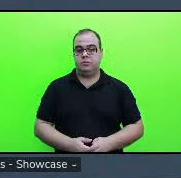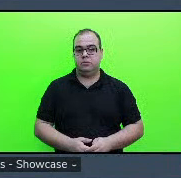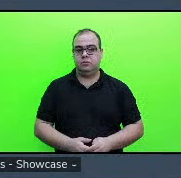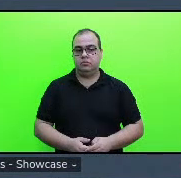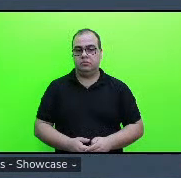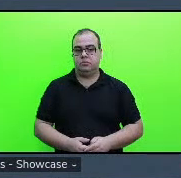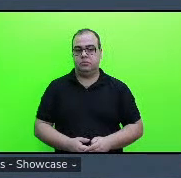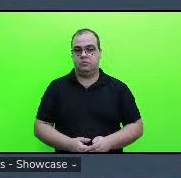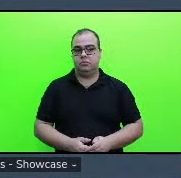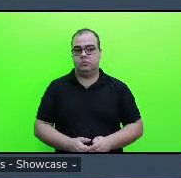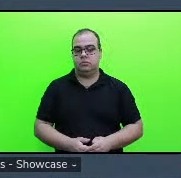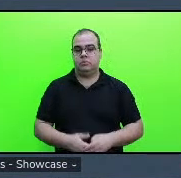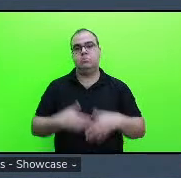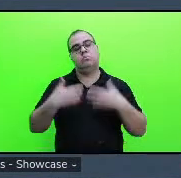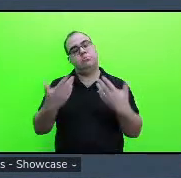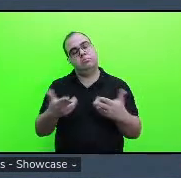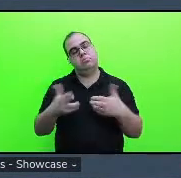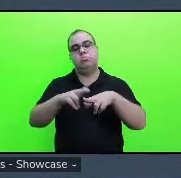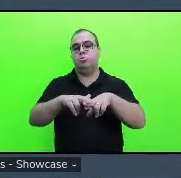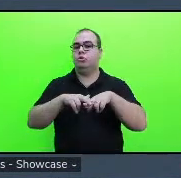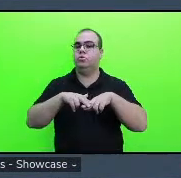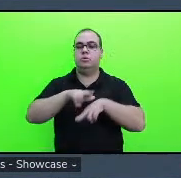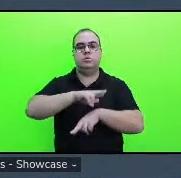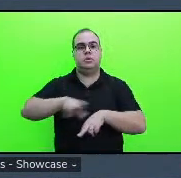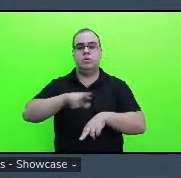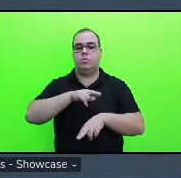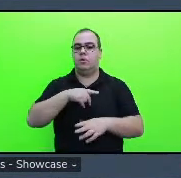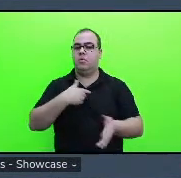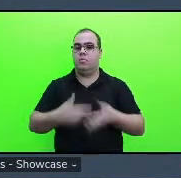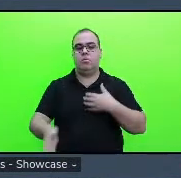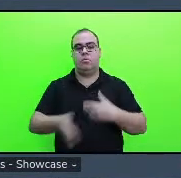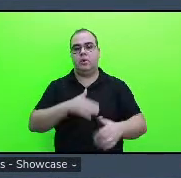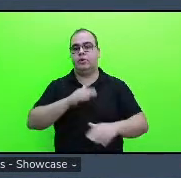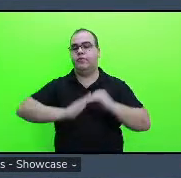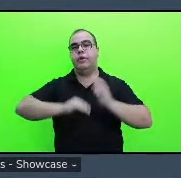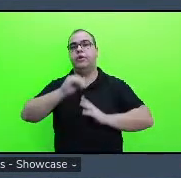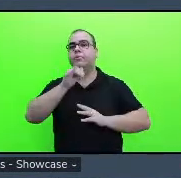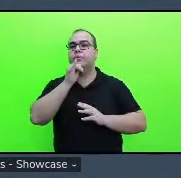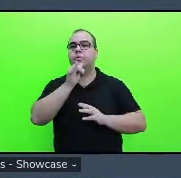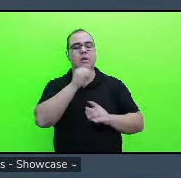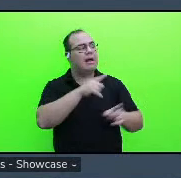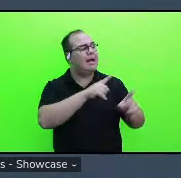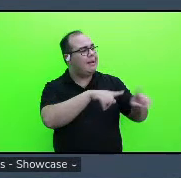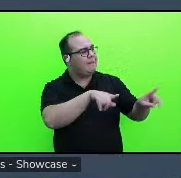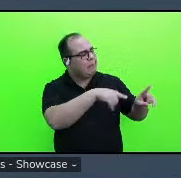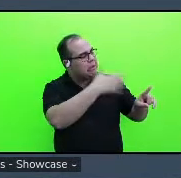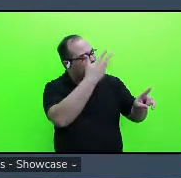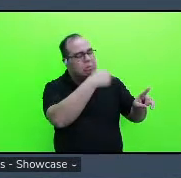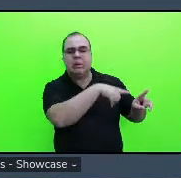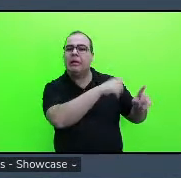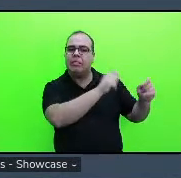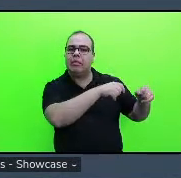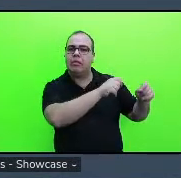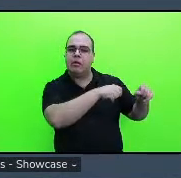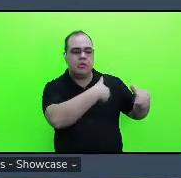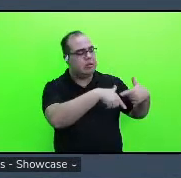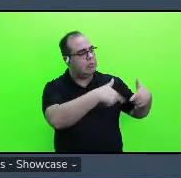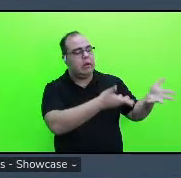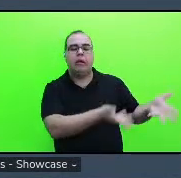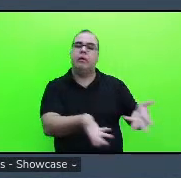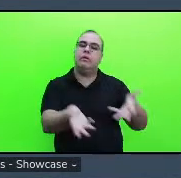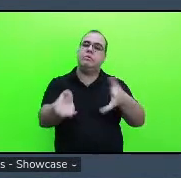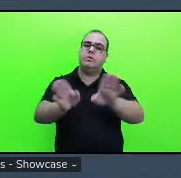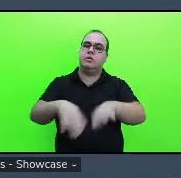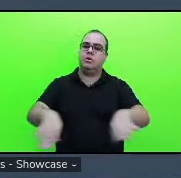por isso não é qualquer atividade só porque a gente fala assim que a música é bonitinha vou trabalhar com as crianças não é isso a gente tem que